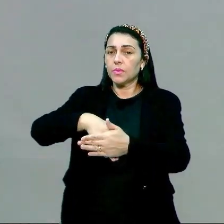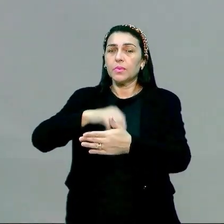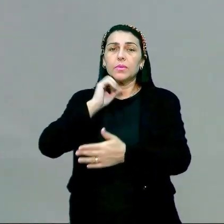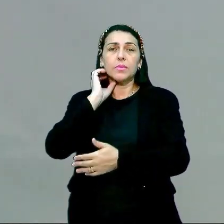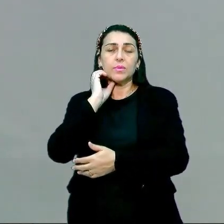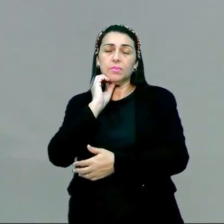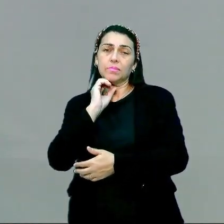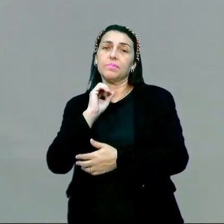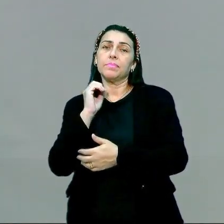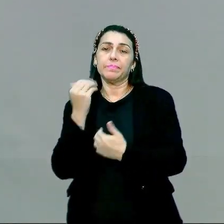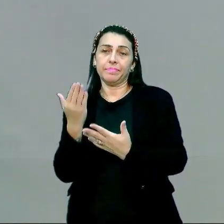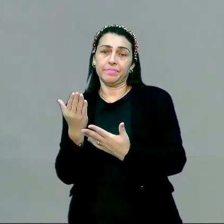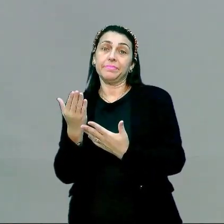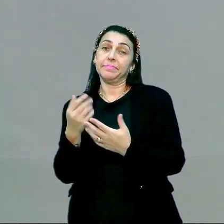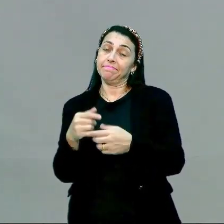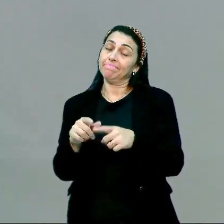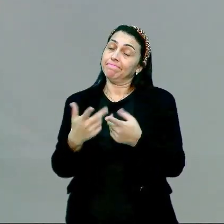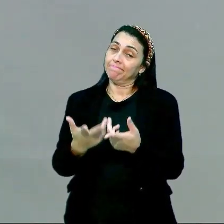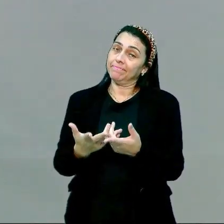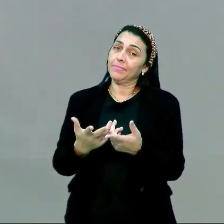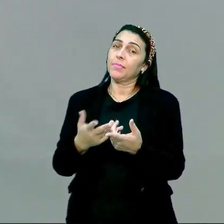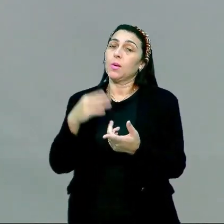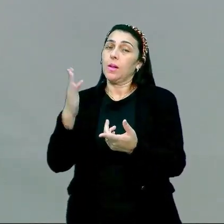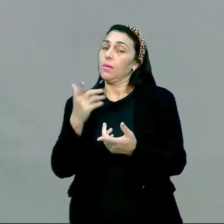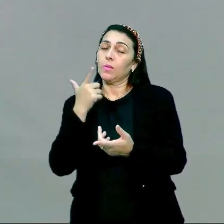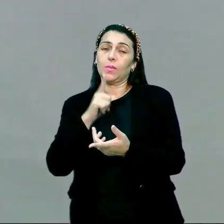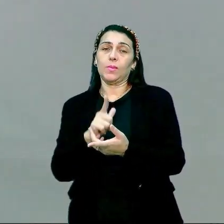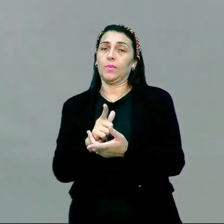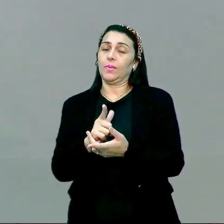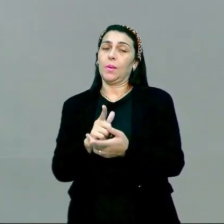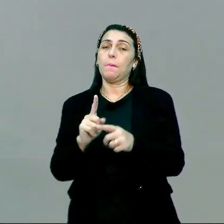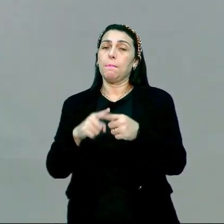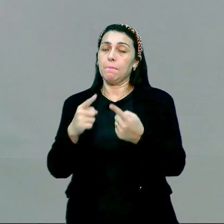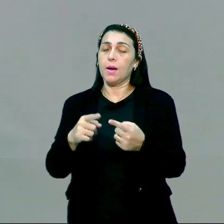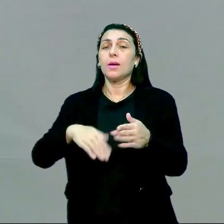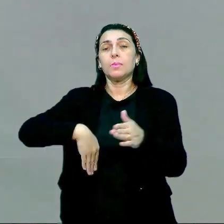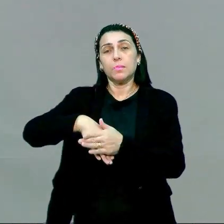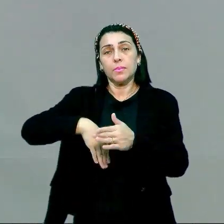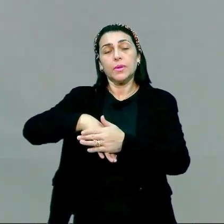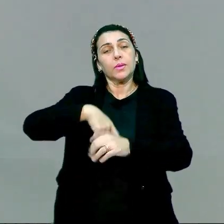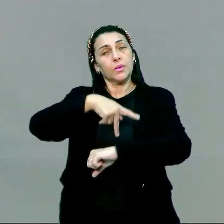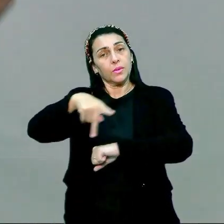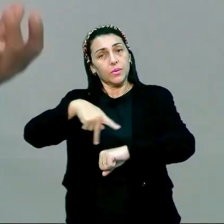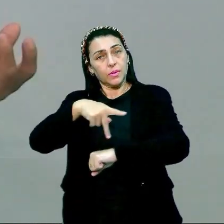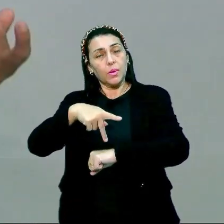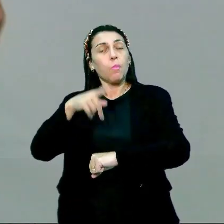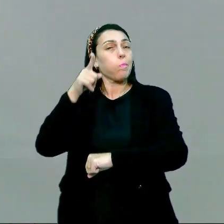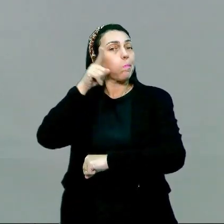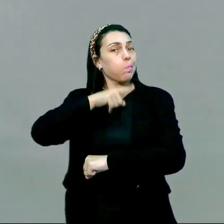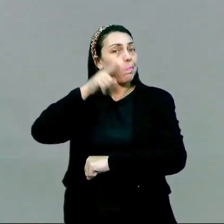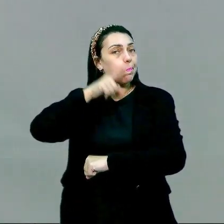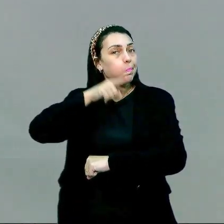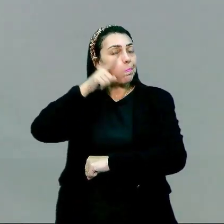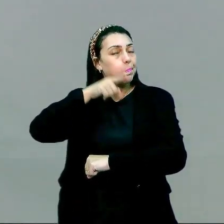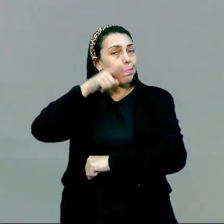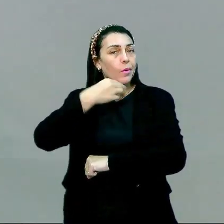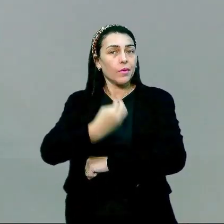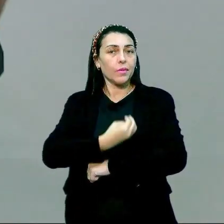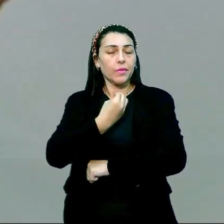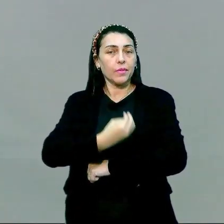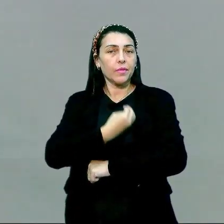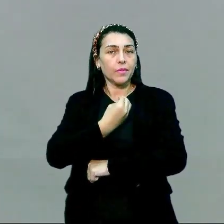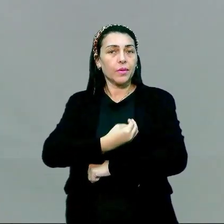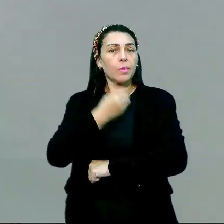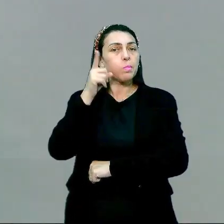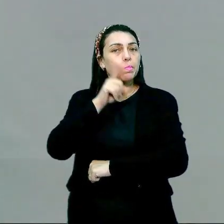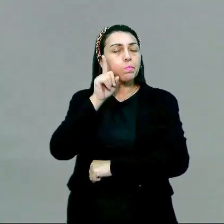tempo nós estamos deixando a desejar, mas somos considerados o país do futebol. Pro americano, né, que vive lá nos Estados